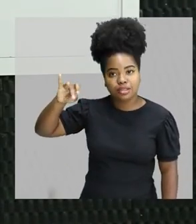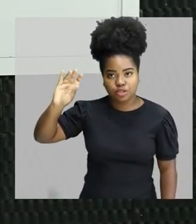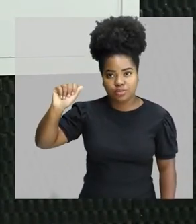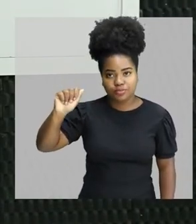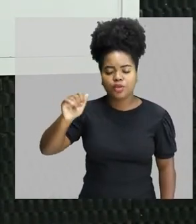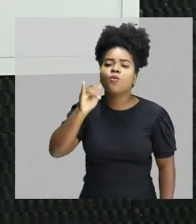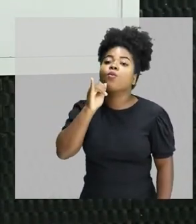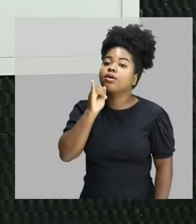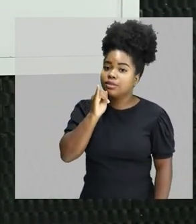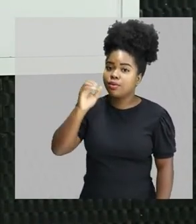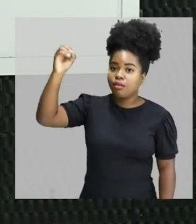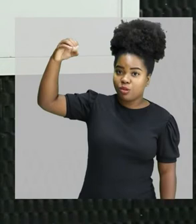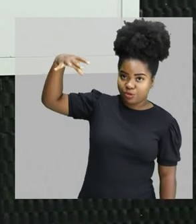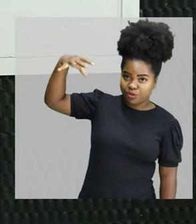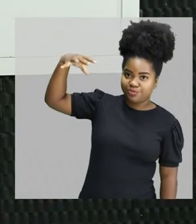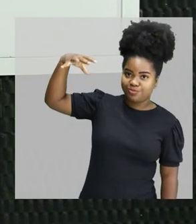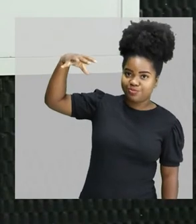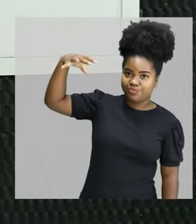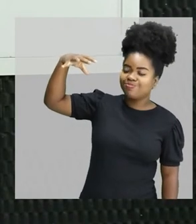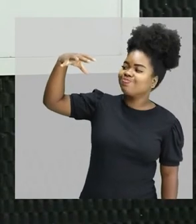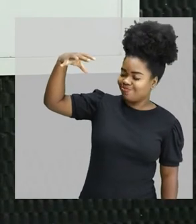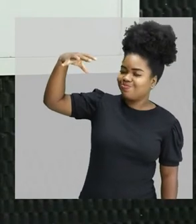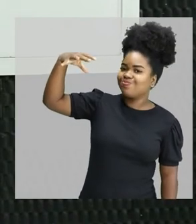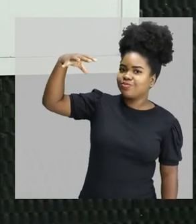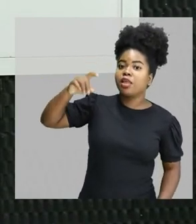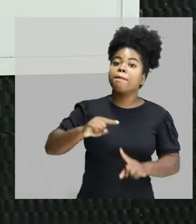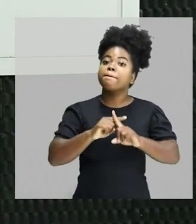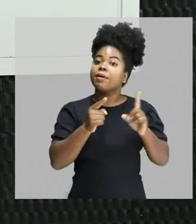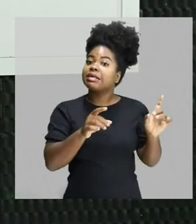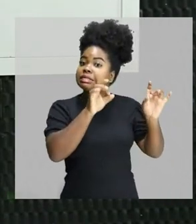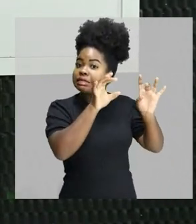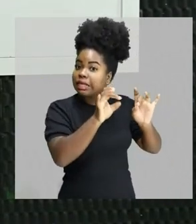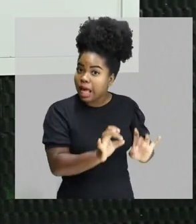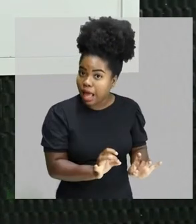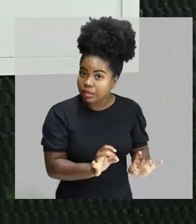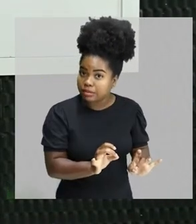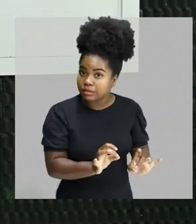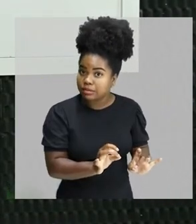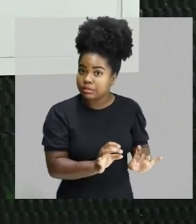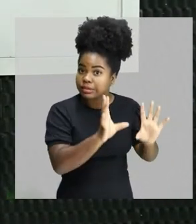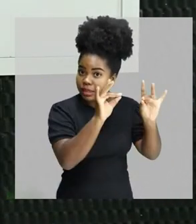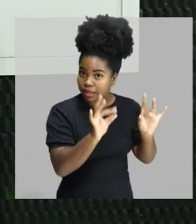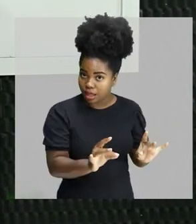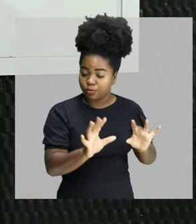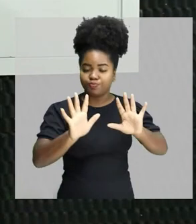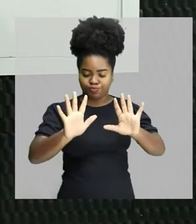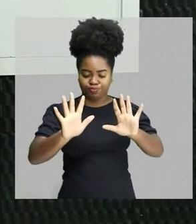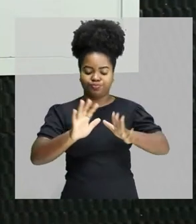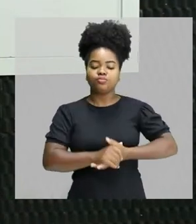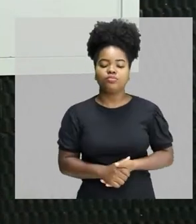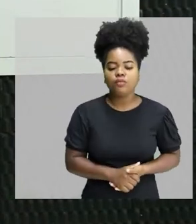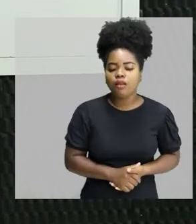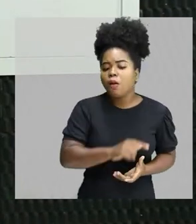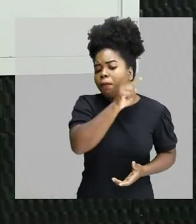é a luz. Tá ok? Só que tem um detalhe. Tem um detalhezinho. Uma onda